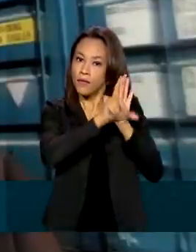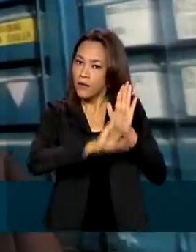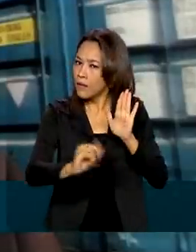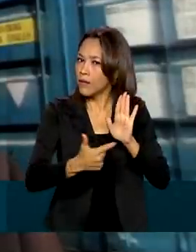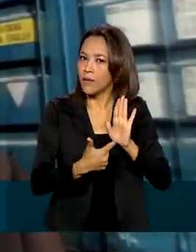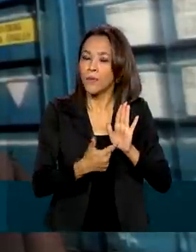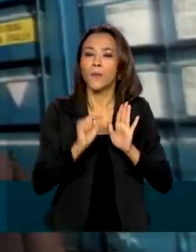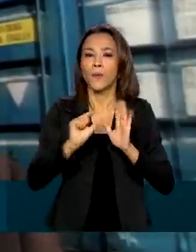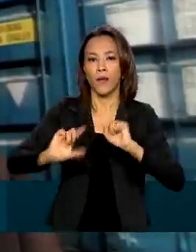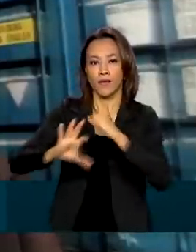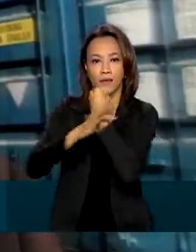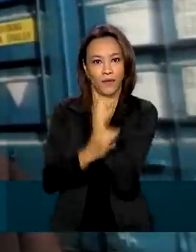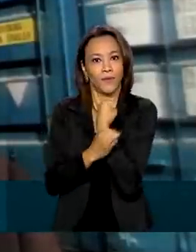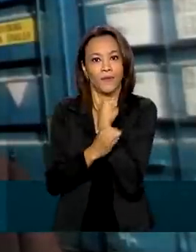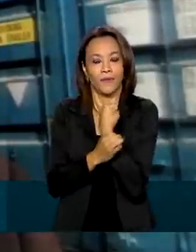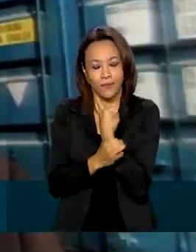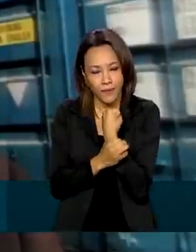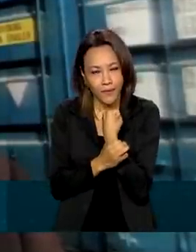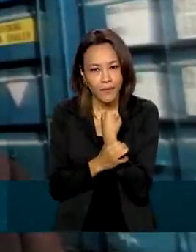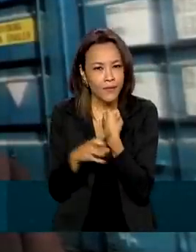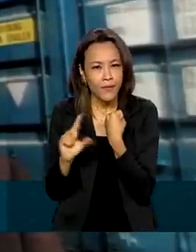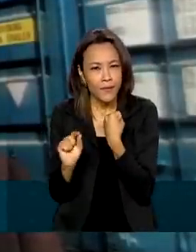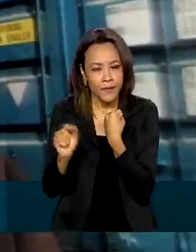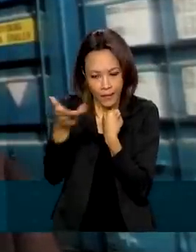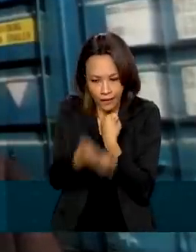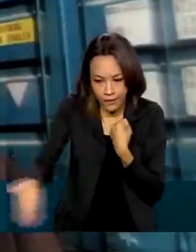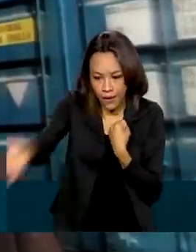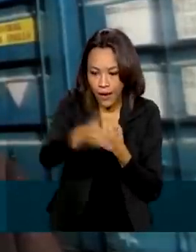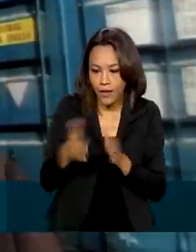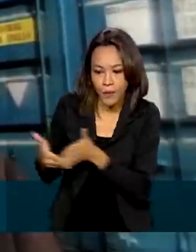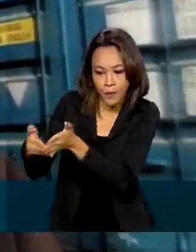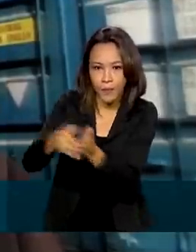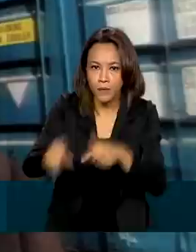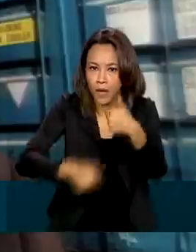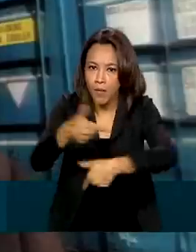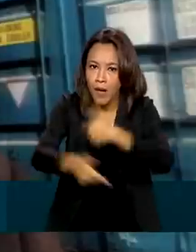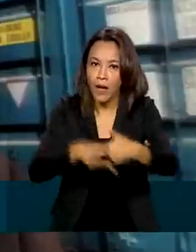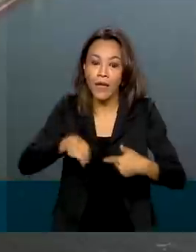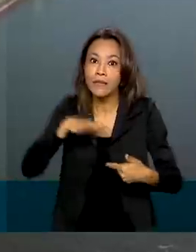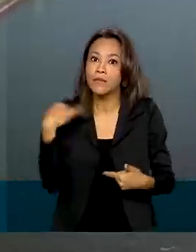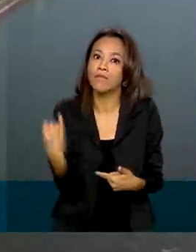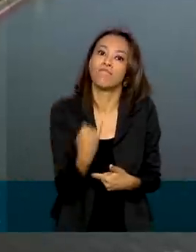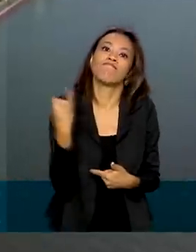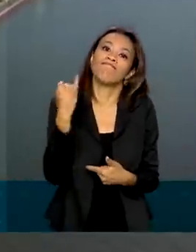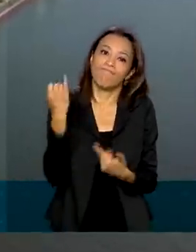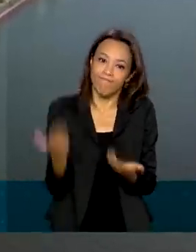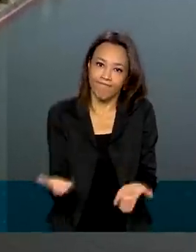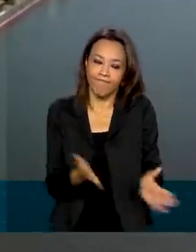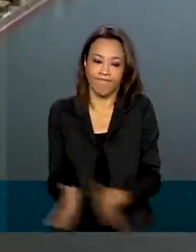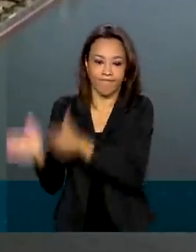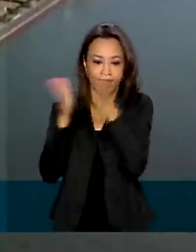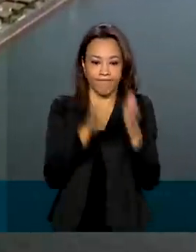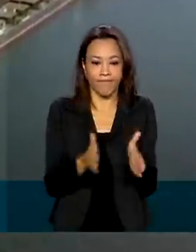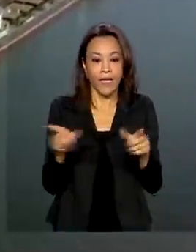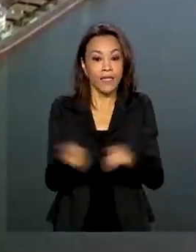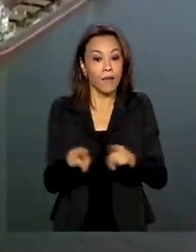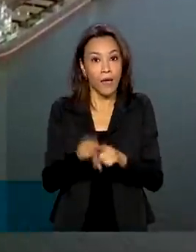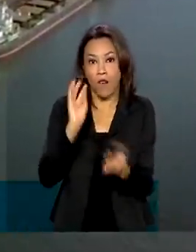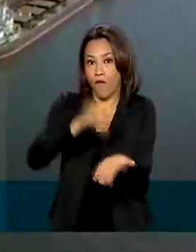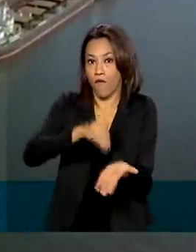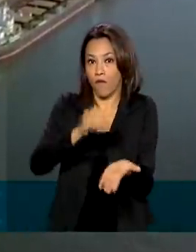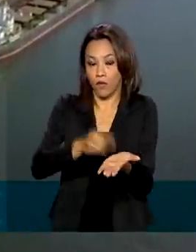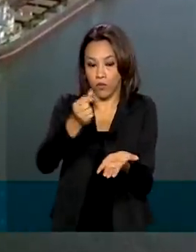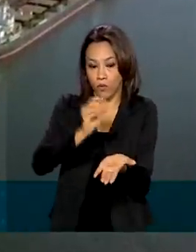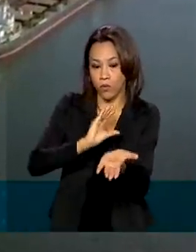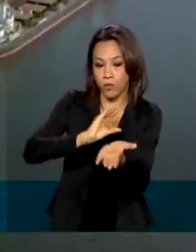garantiu o tratamento de que a atividade portuária é como uma atividade essencial. Também não faltaram investimentos